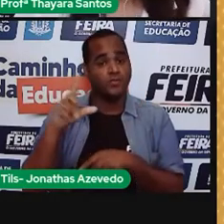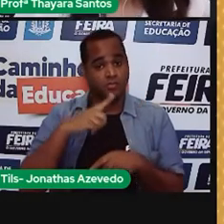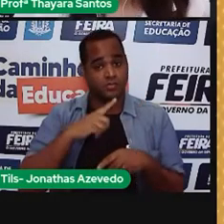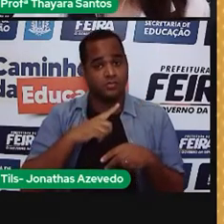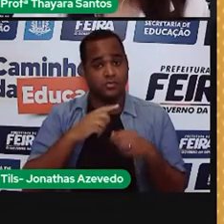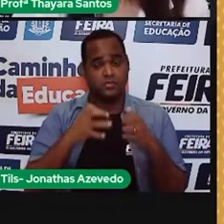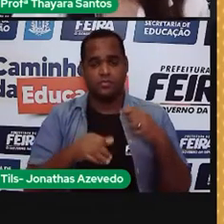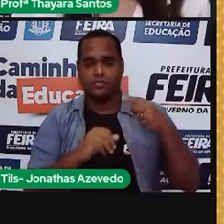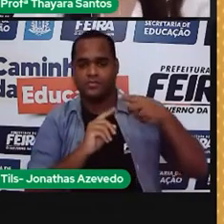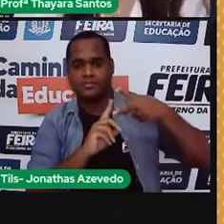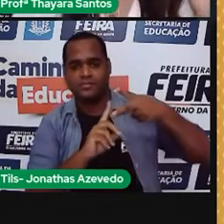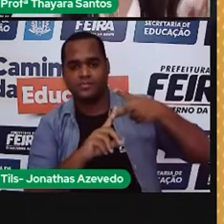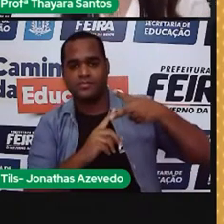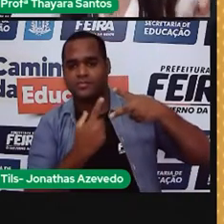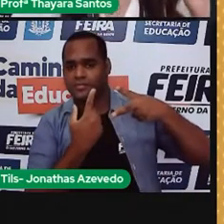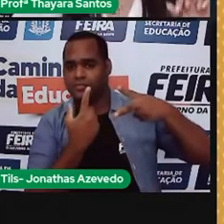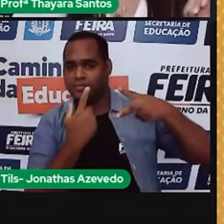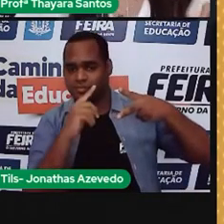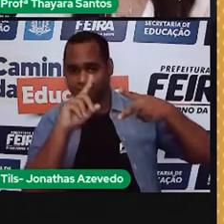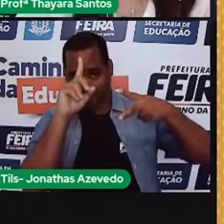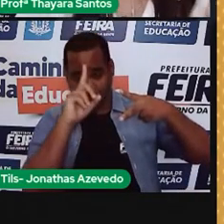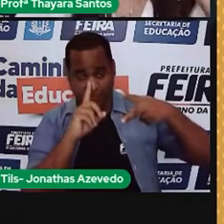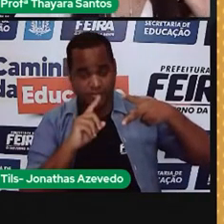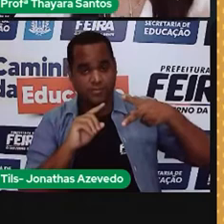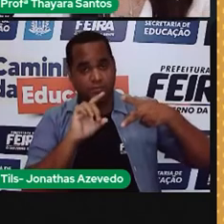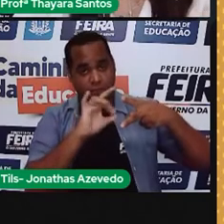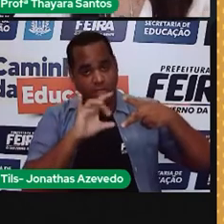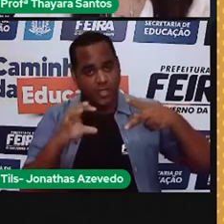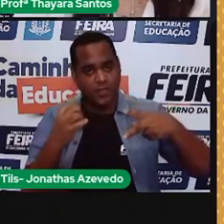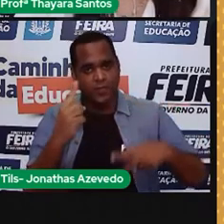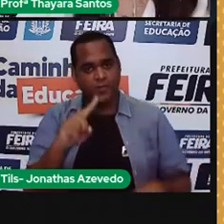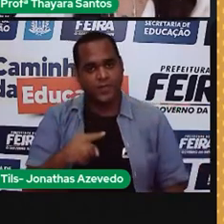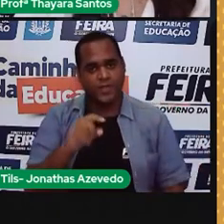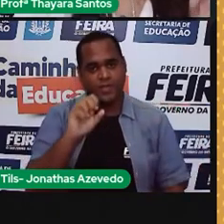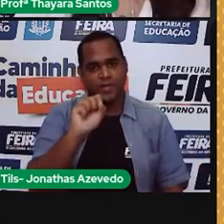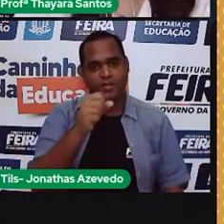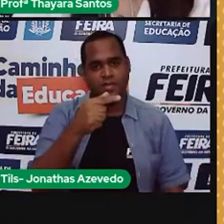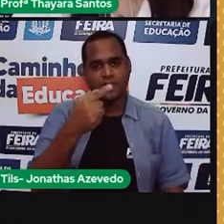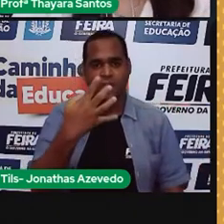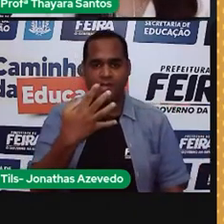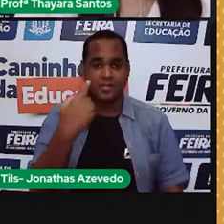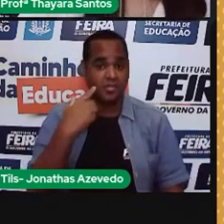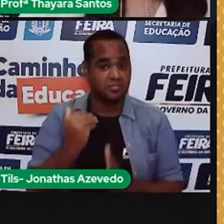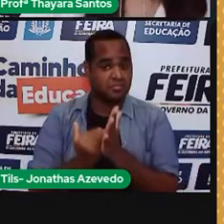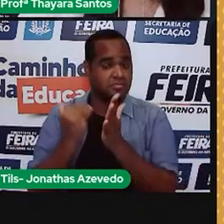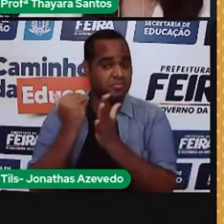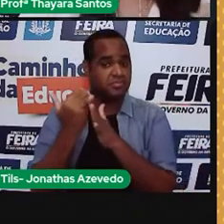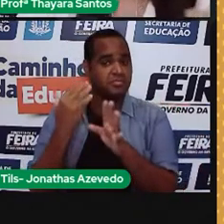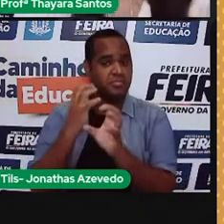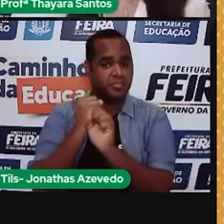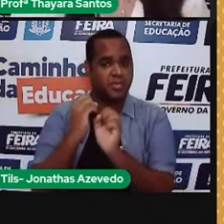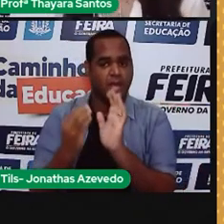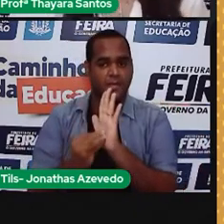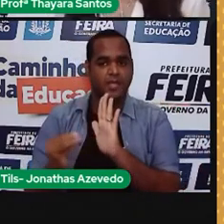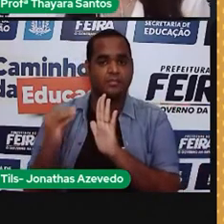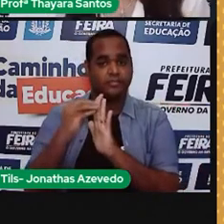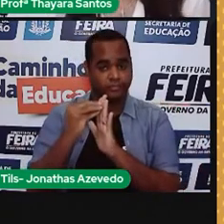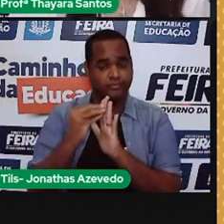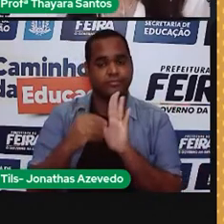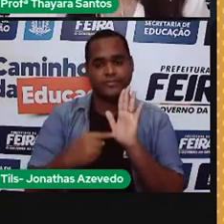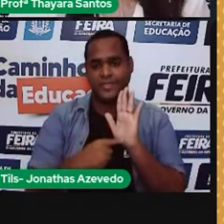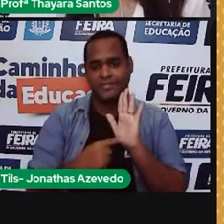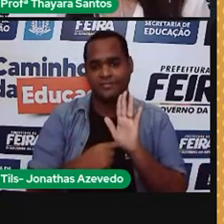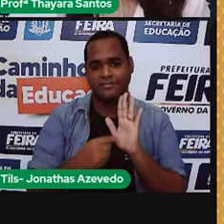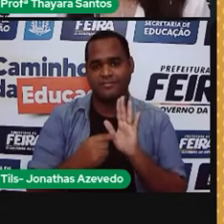bandeira amarela, além de cada kilowatt-hora custar aquele 0,52 e alguma coisa, vai ter esse